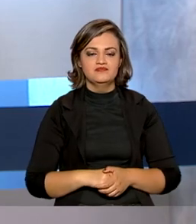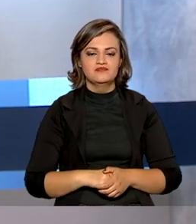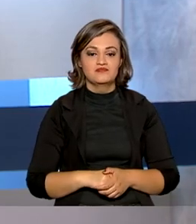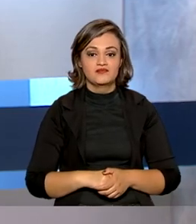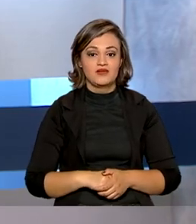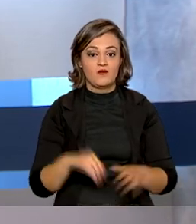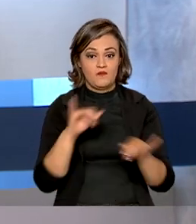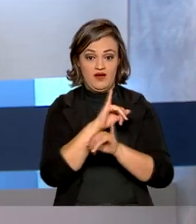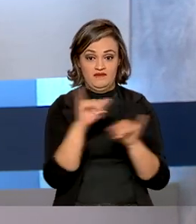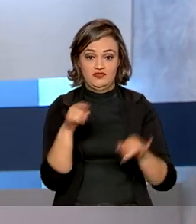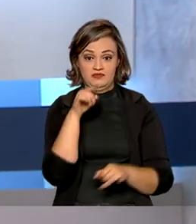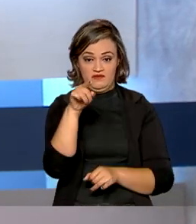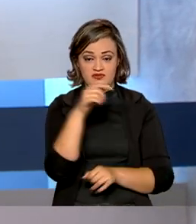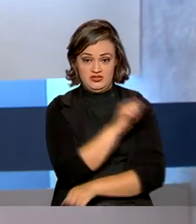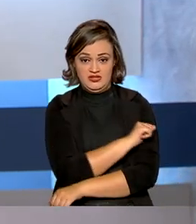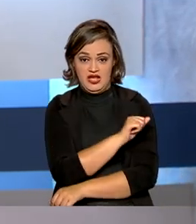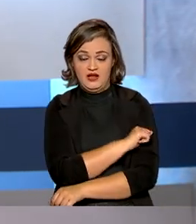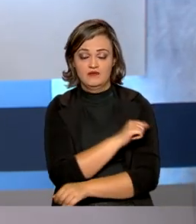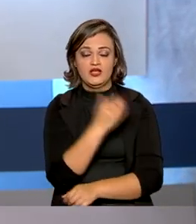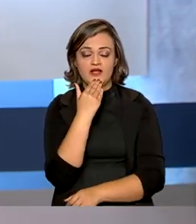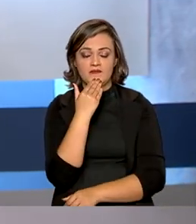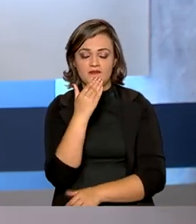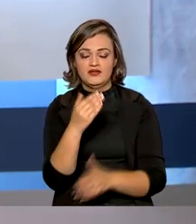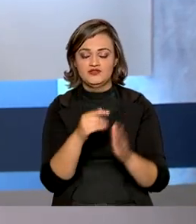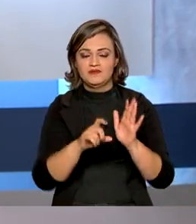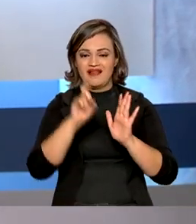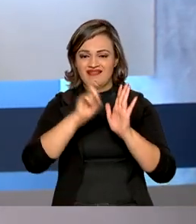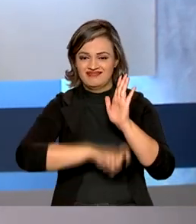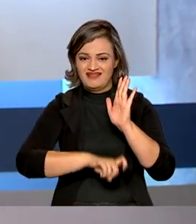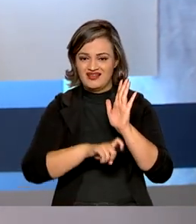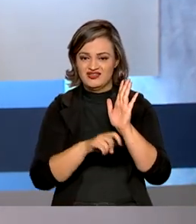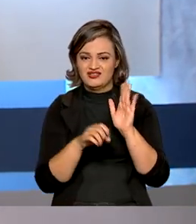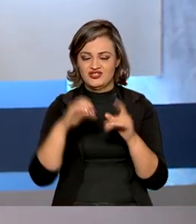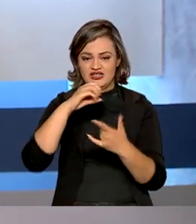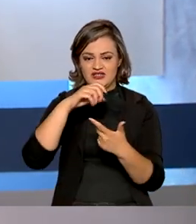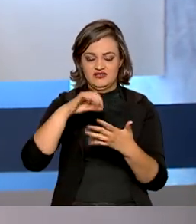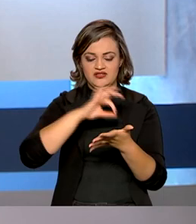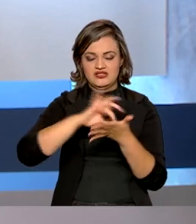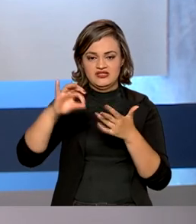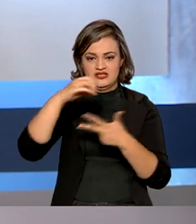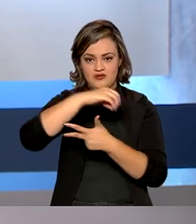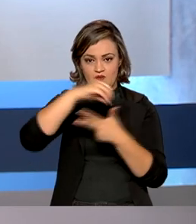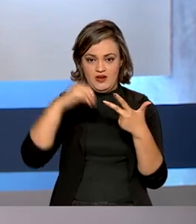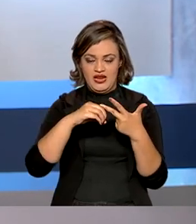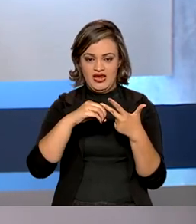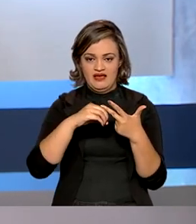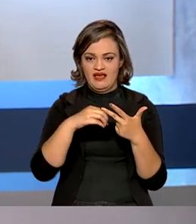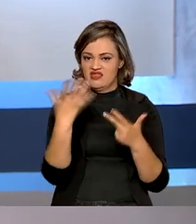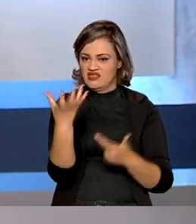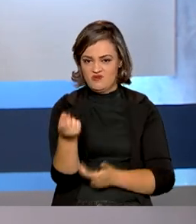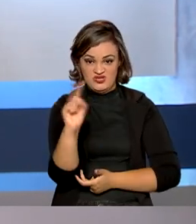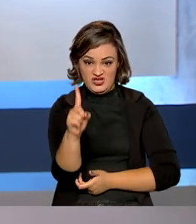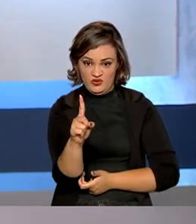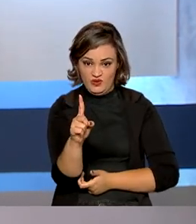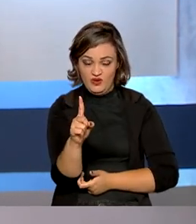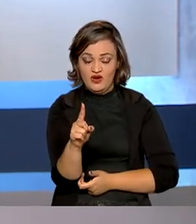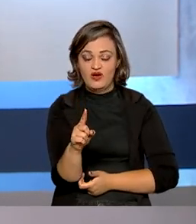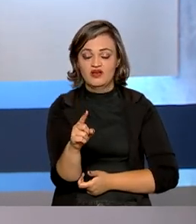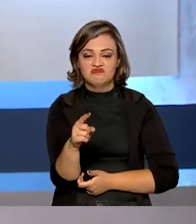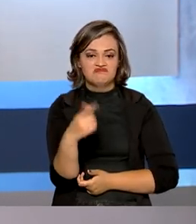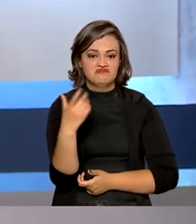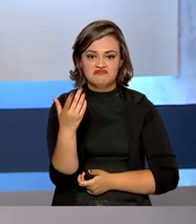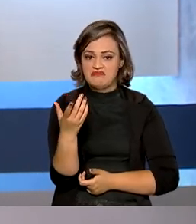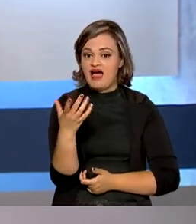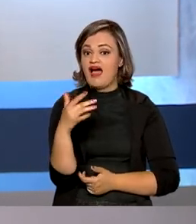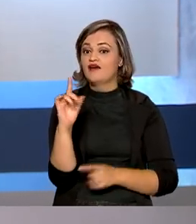Olha, uma notícia para você estudante, quem teve o pedido de isenção da taxa de inscrição do Exame Nacional do Ensino Médio indeferido, ou